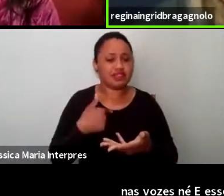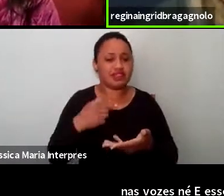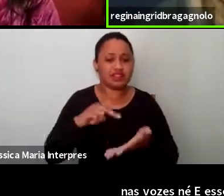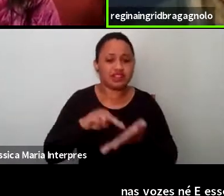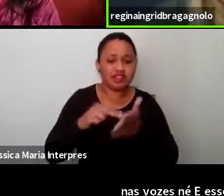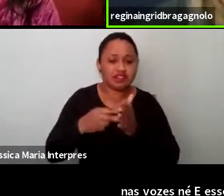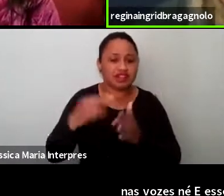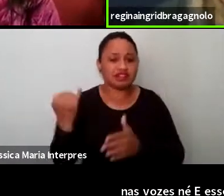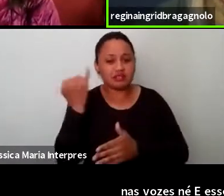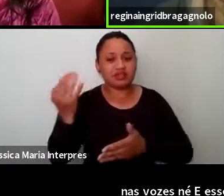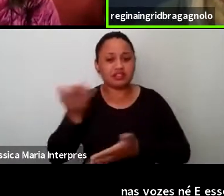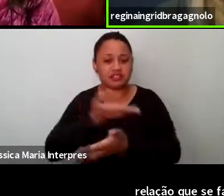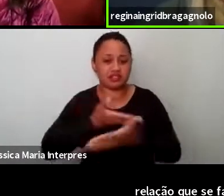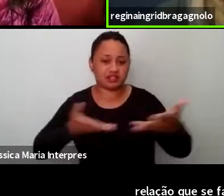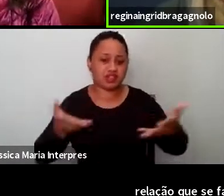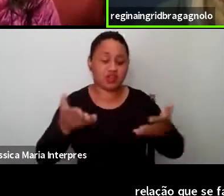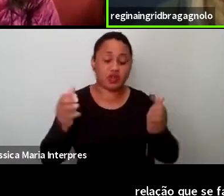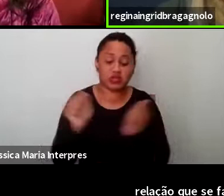estar com o outro.